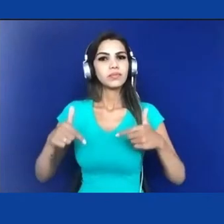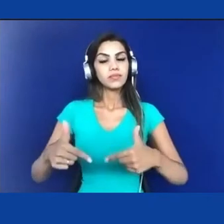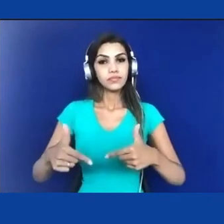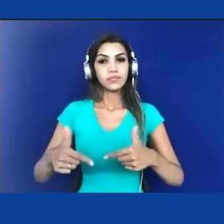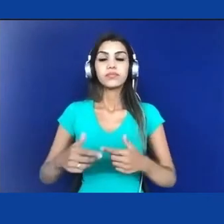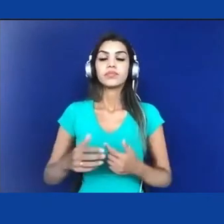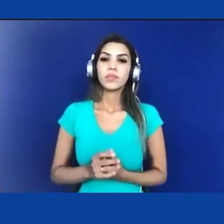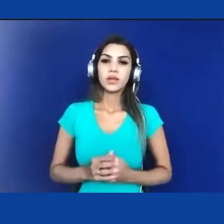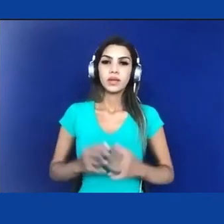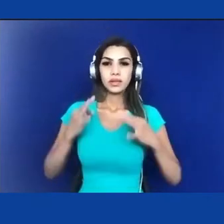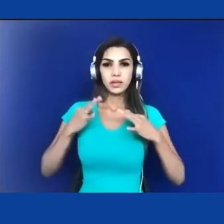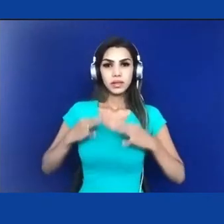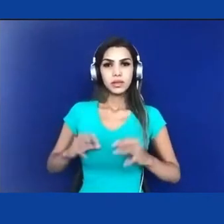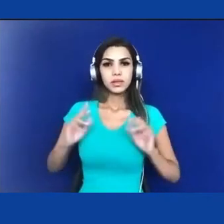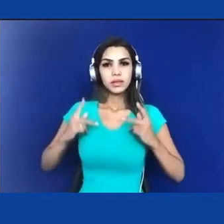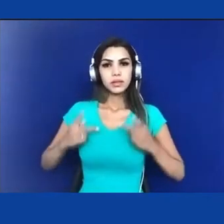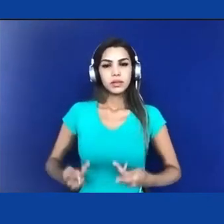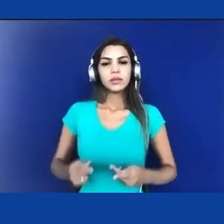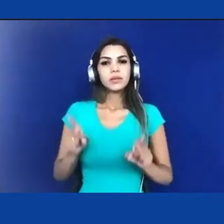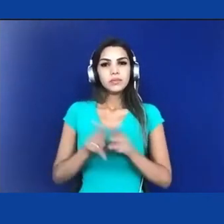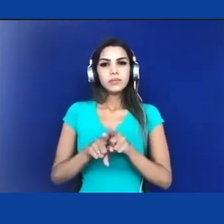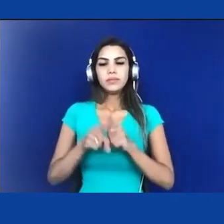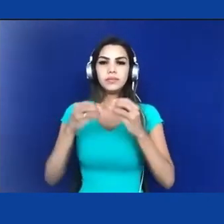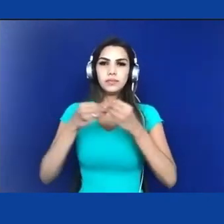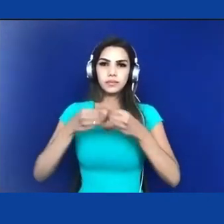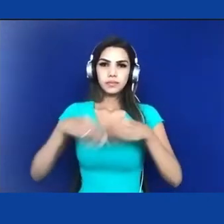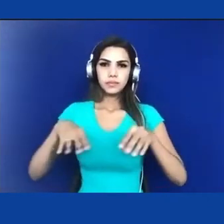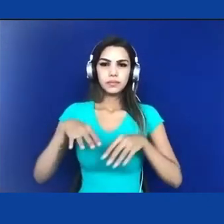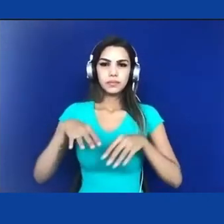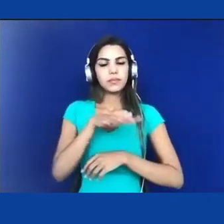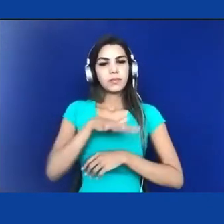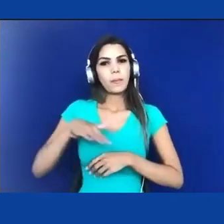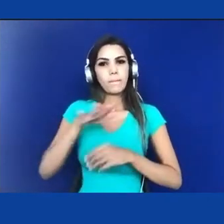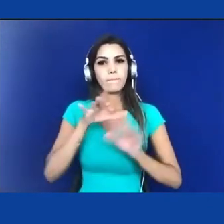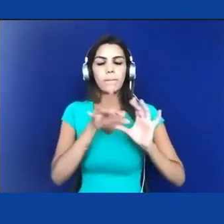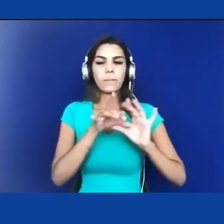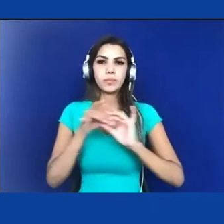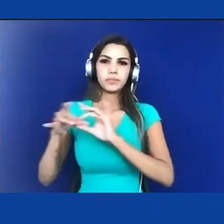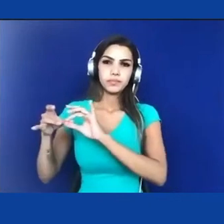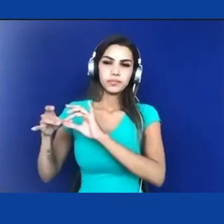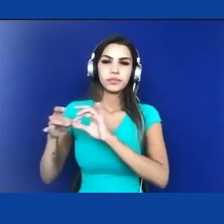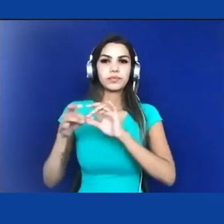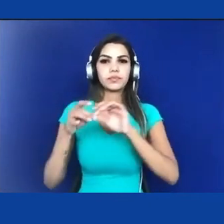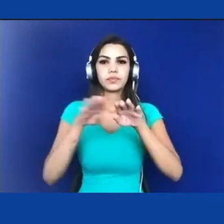saqueada em contextos de desigualdades, sejam elas quais forem.